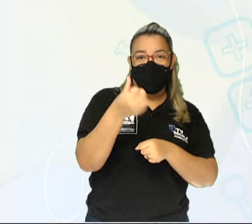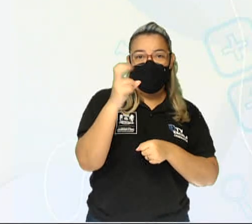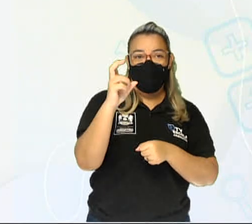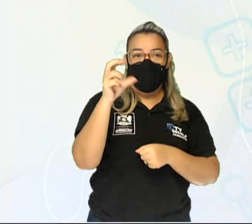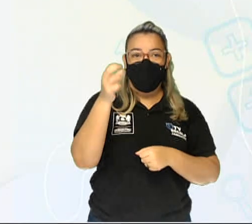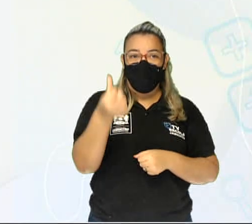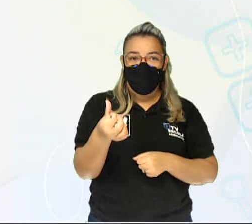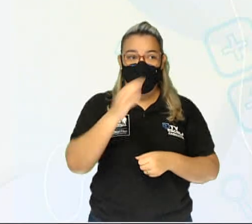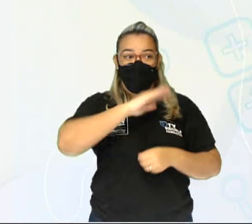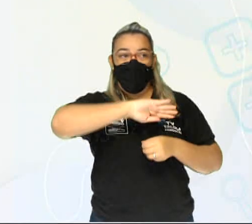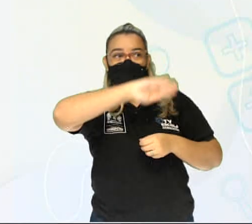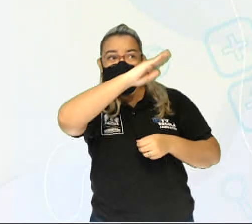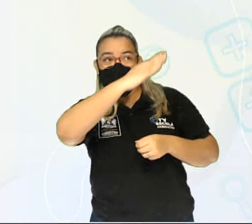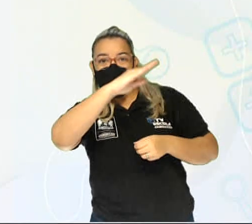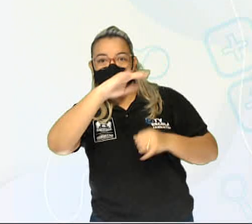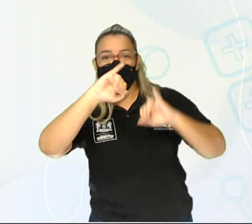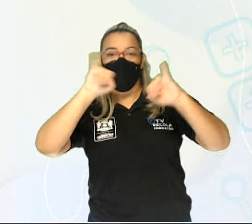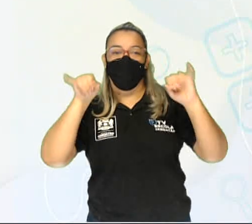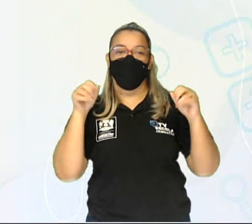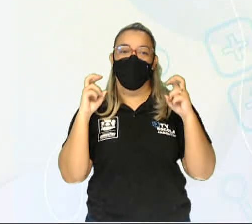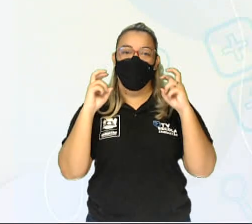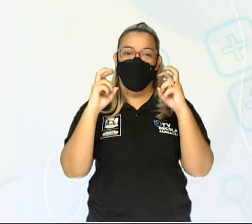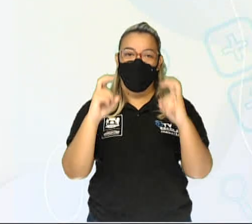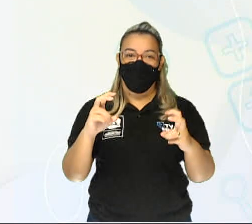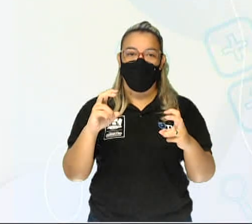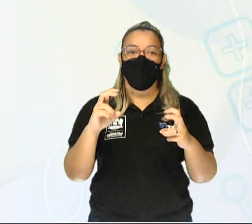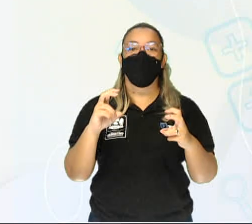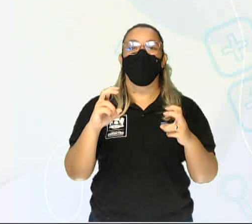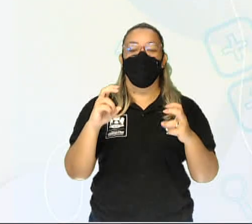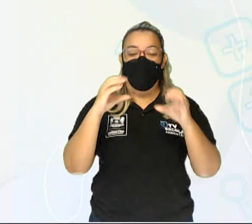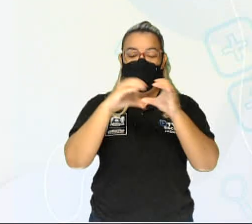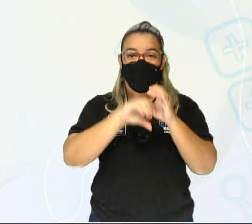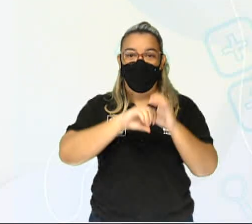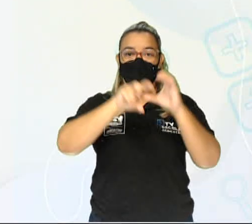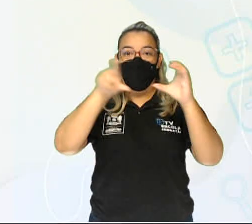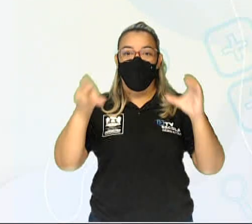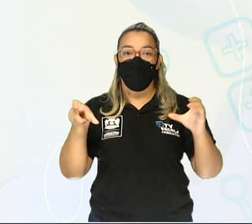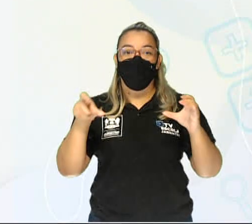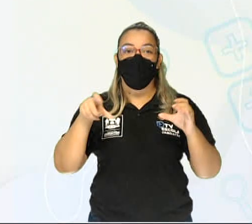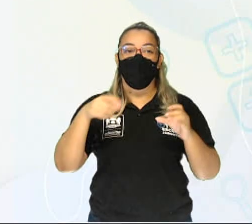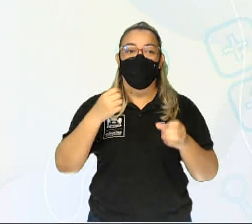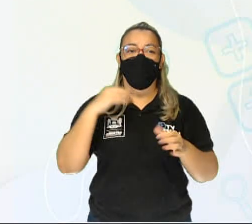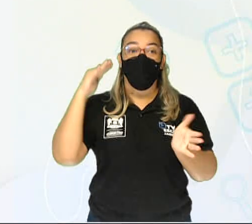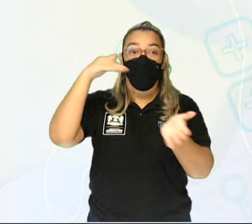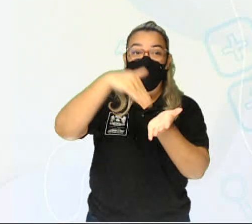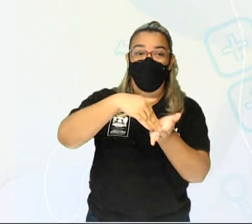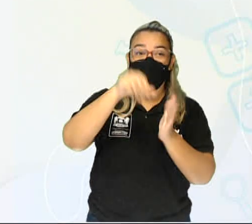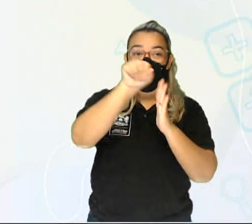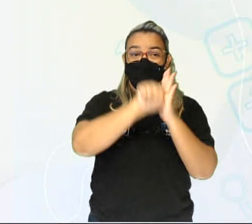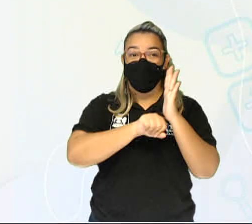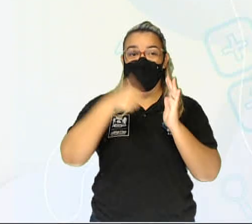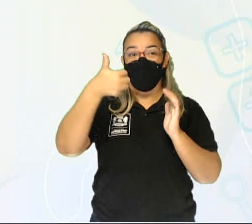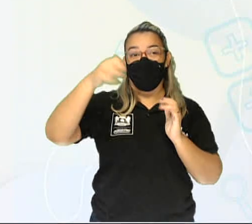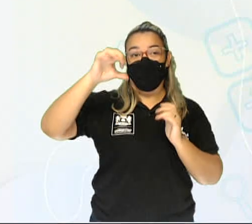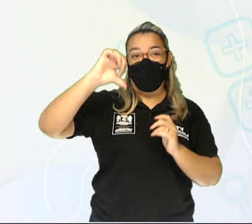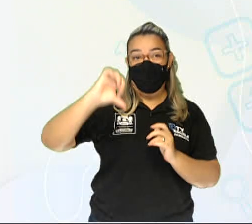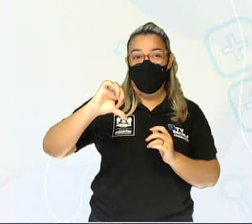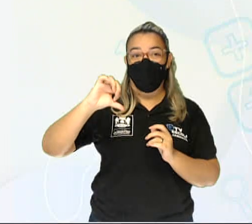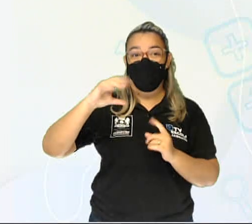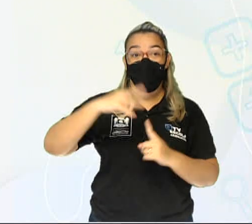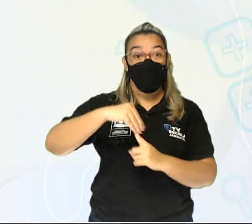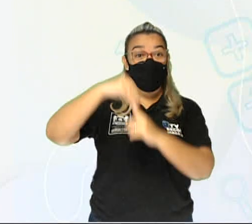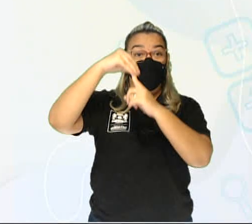no Monte dos Guararapes. Desde o início da colonização até o fim do século XIX, as únicas povoações